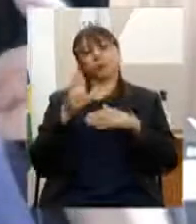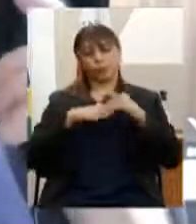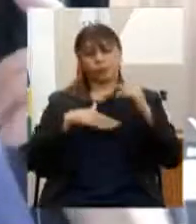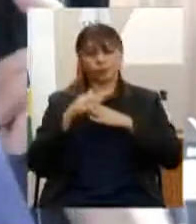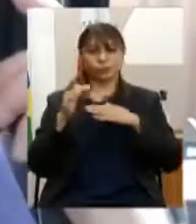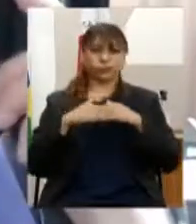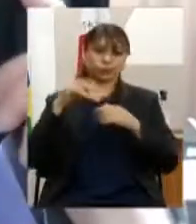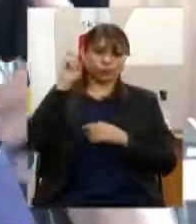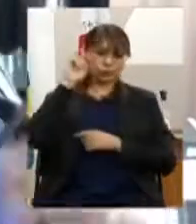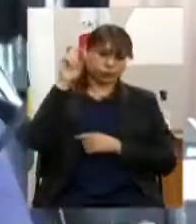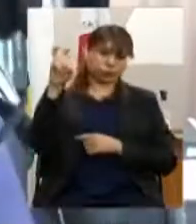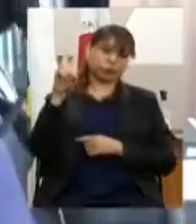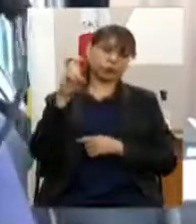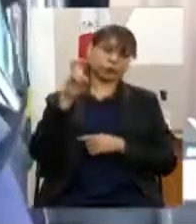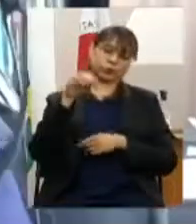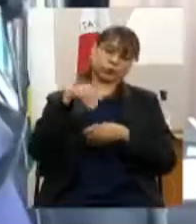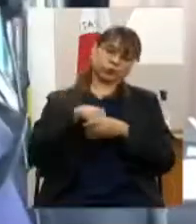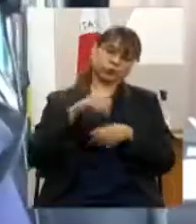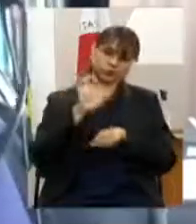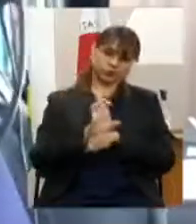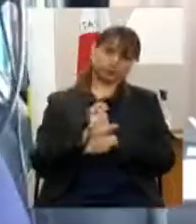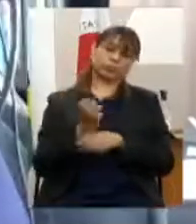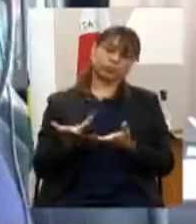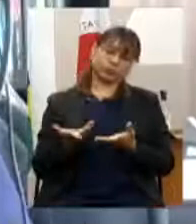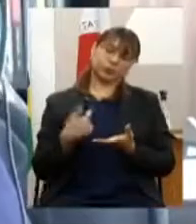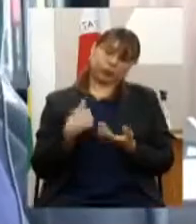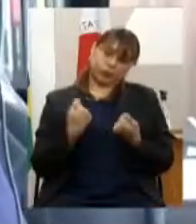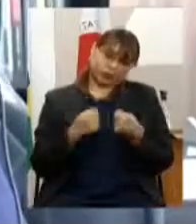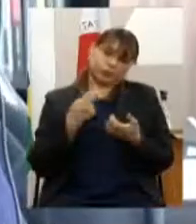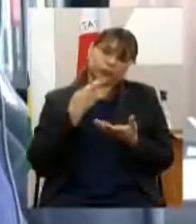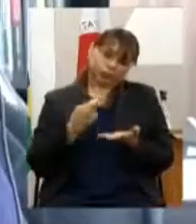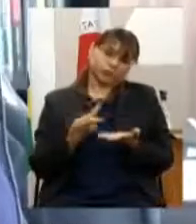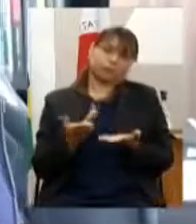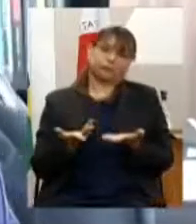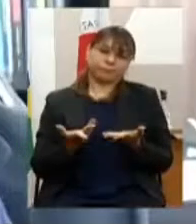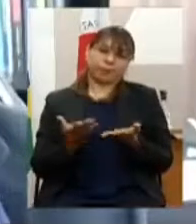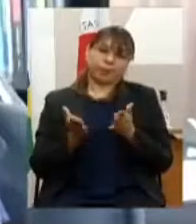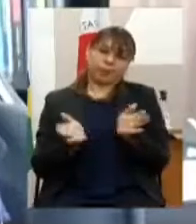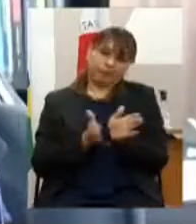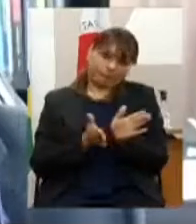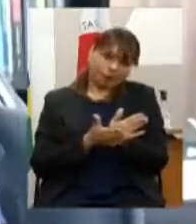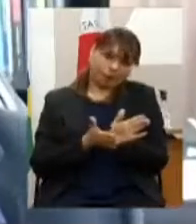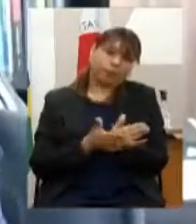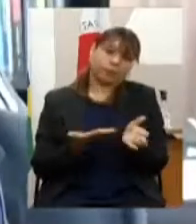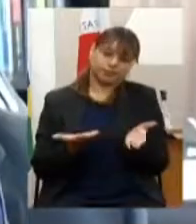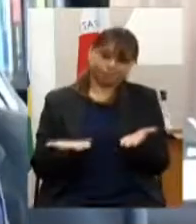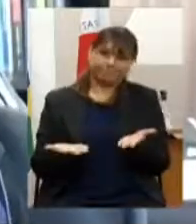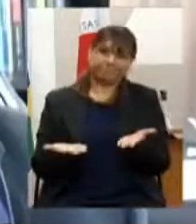então eu não poderia deixar de parabenizá-los aí nesse momento